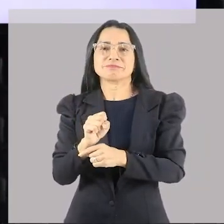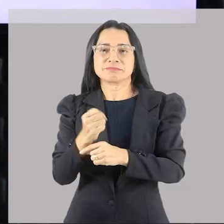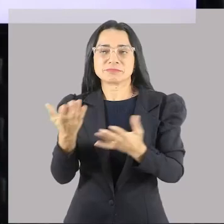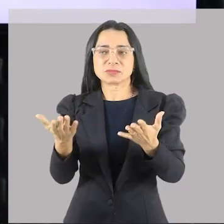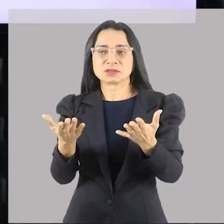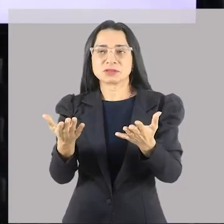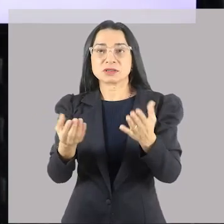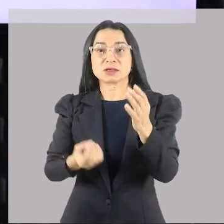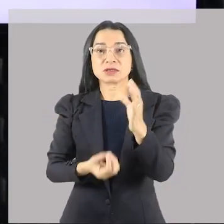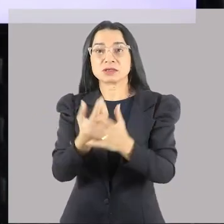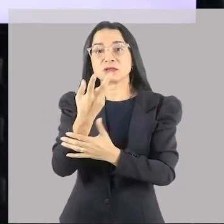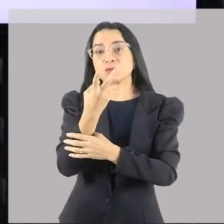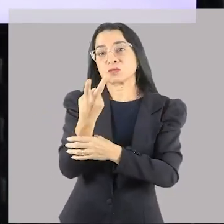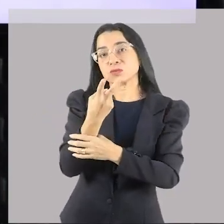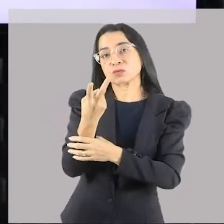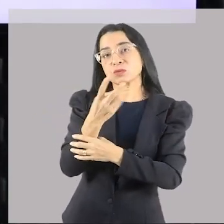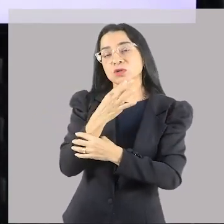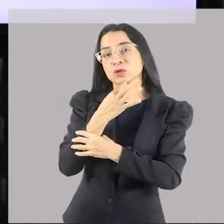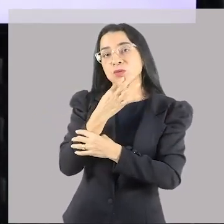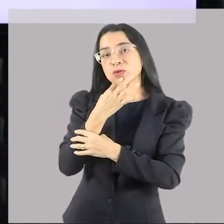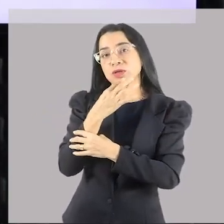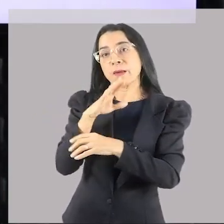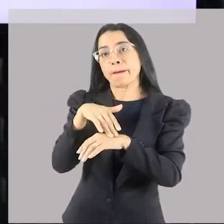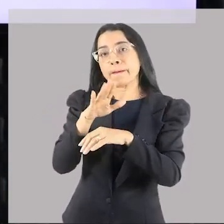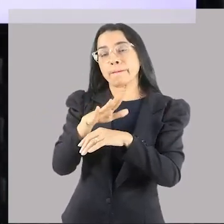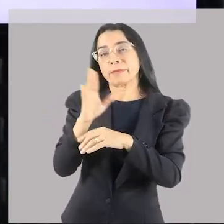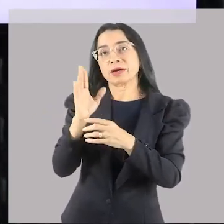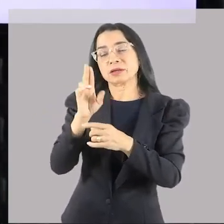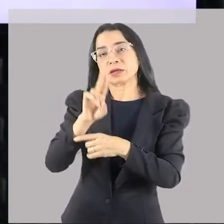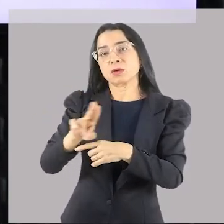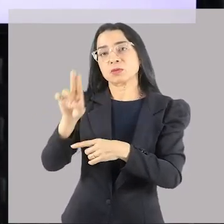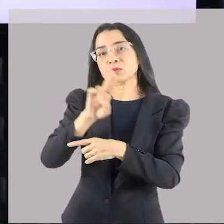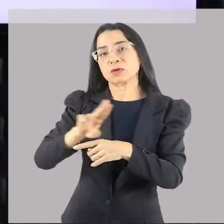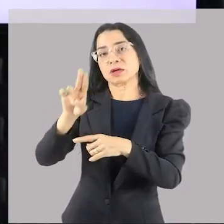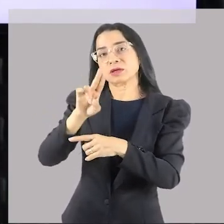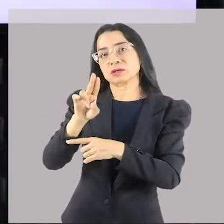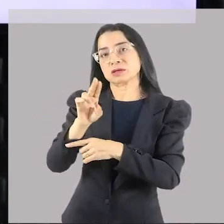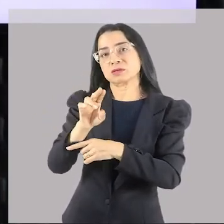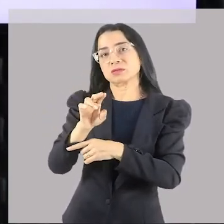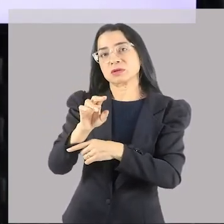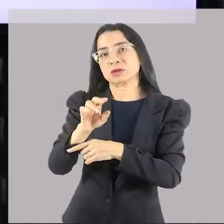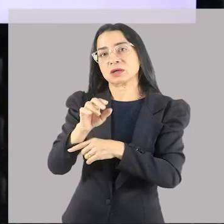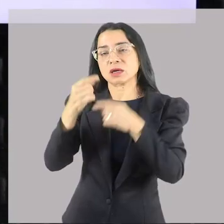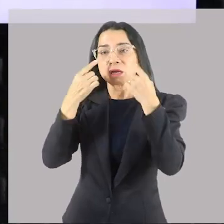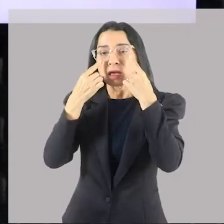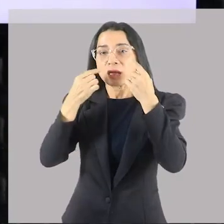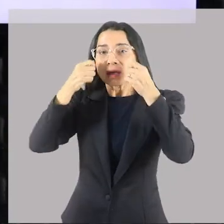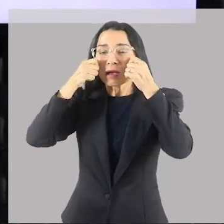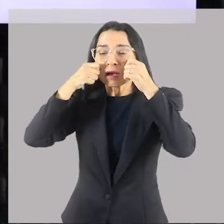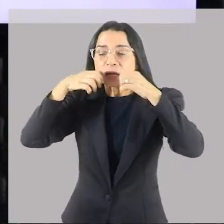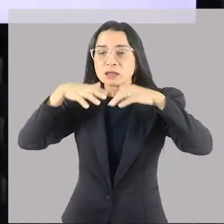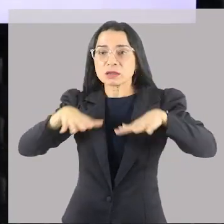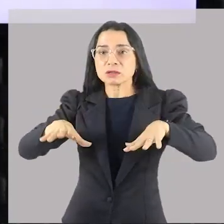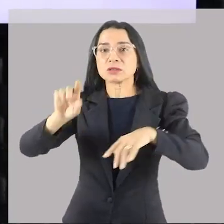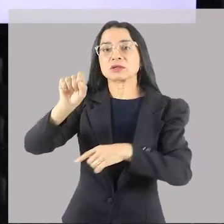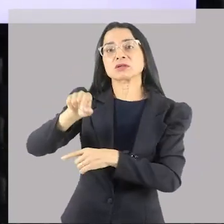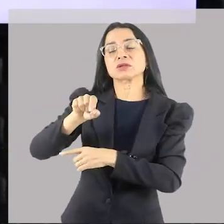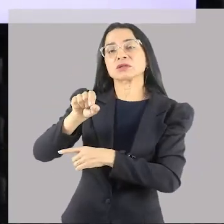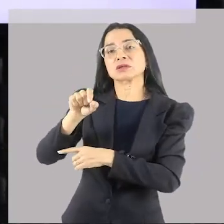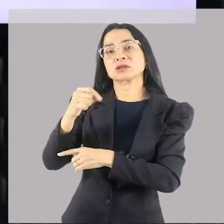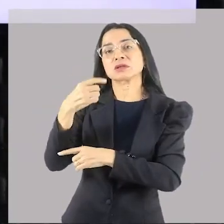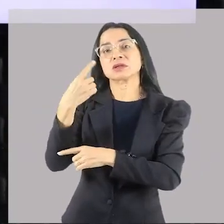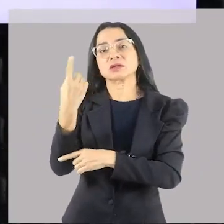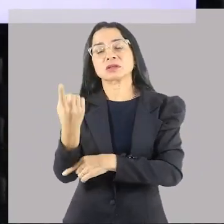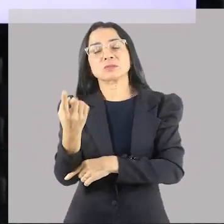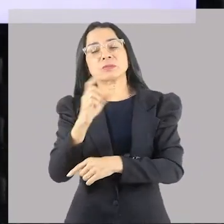que a gente conhece mais usuais do teatro, que seriam a tragédia, que vem primeiro e depois a comédia, na forma de duas máscaras,